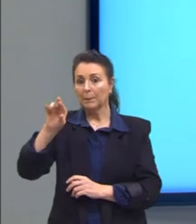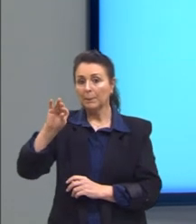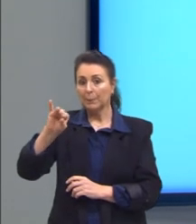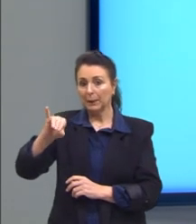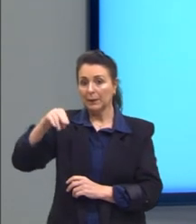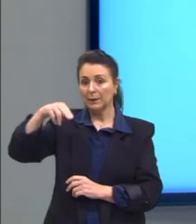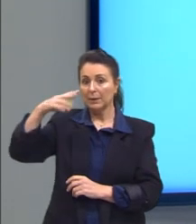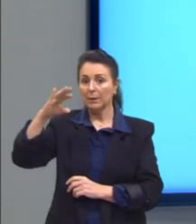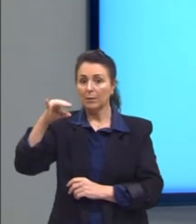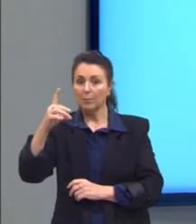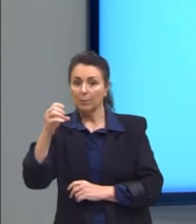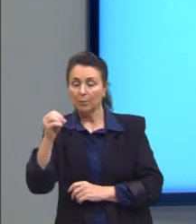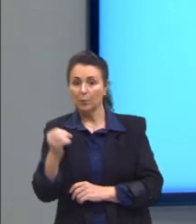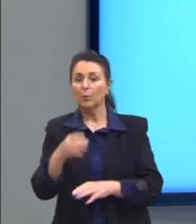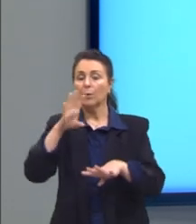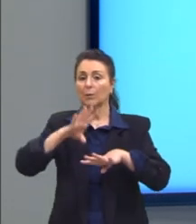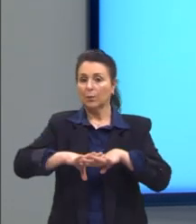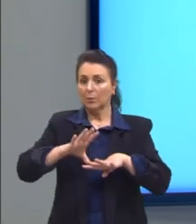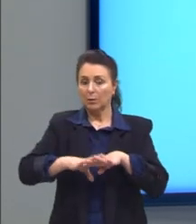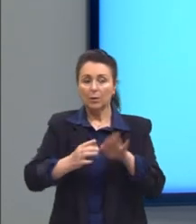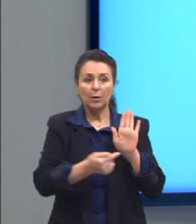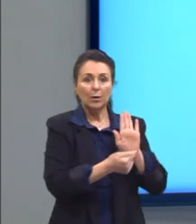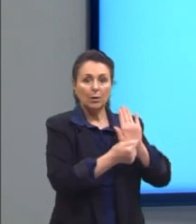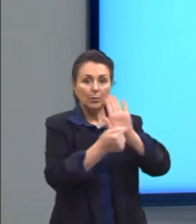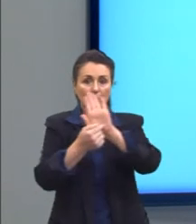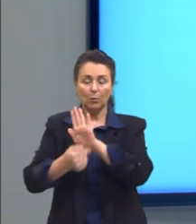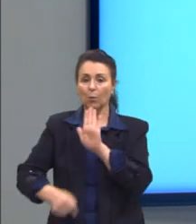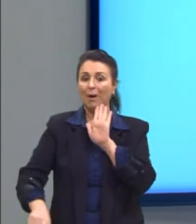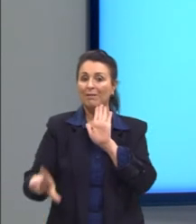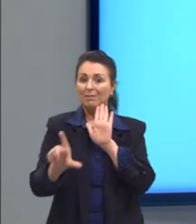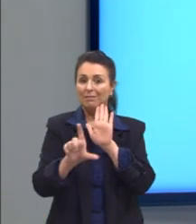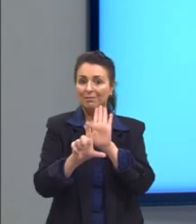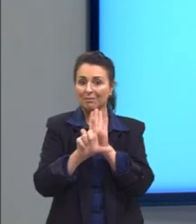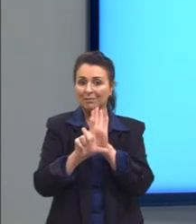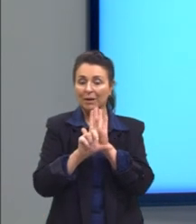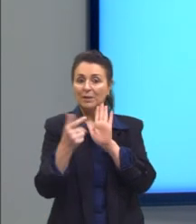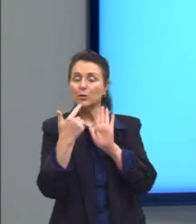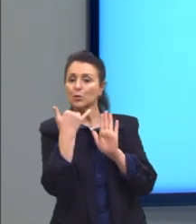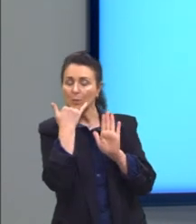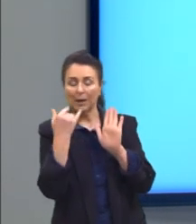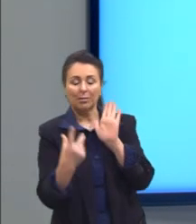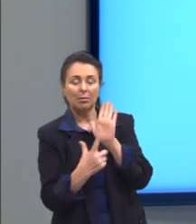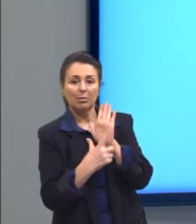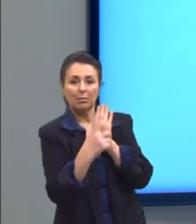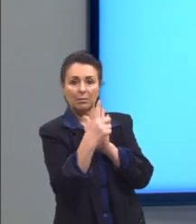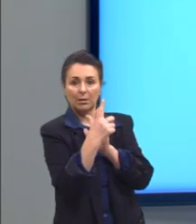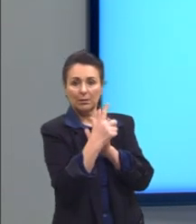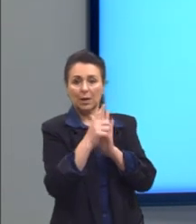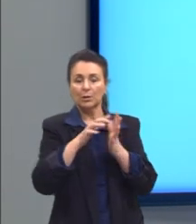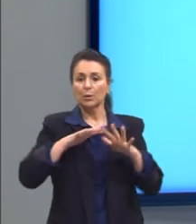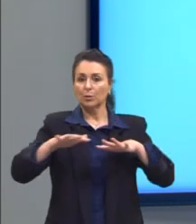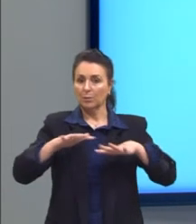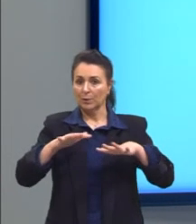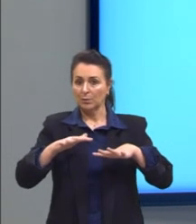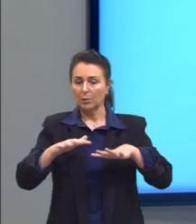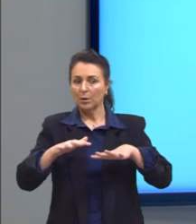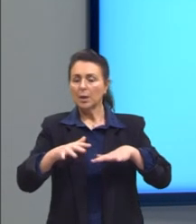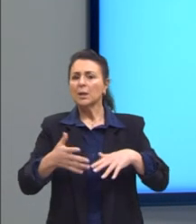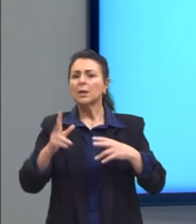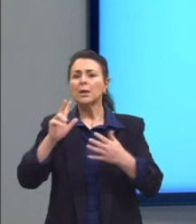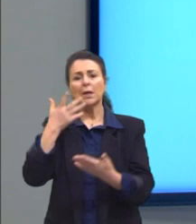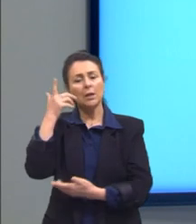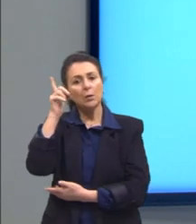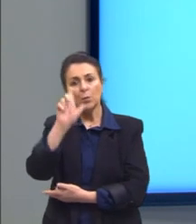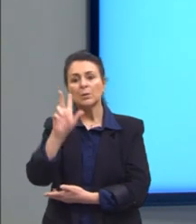demonstrou as três leis universais do movimento. Com esse livro, Newton ganhou reconhecimento mundial.